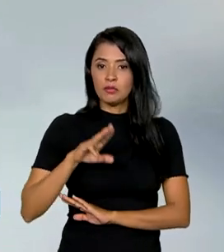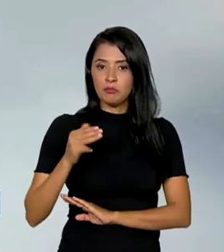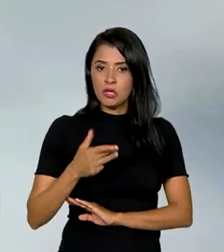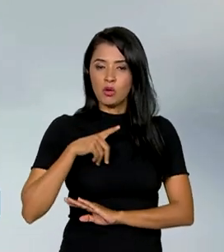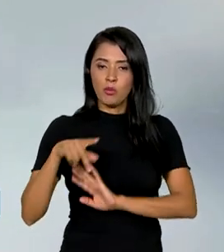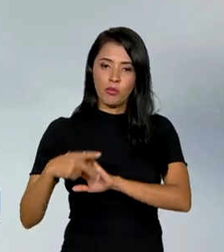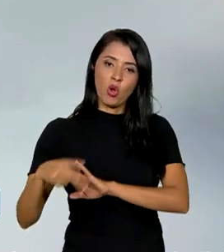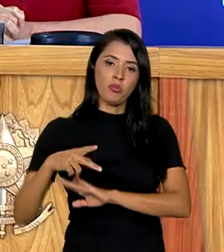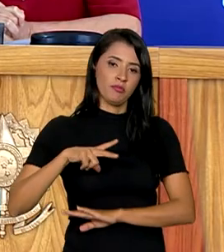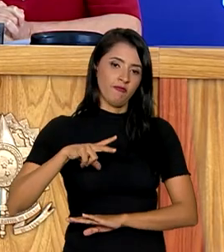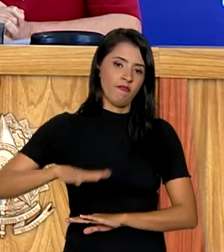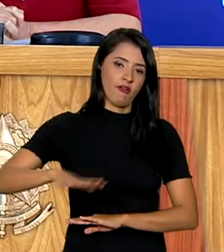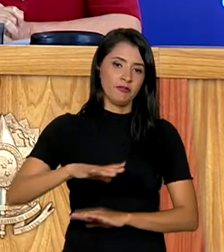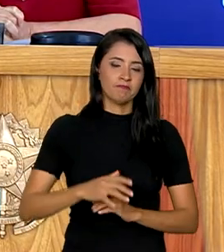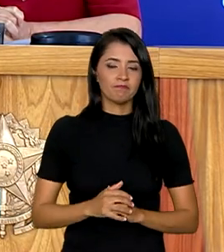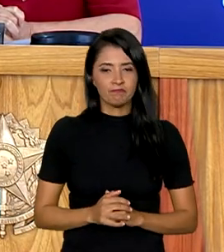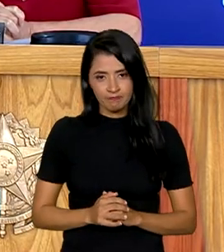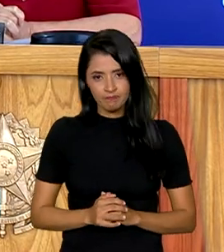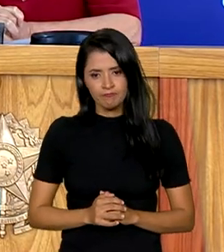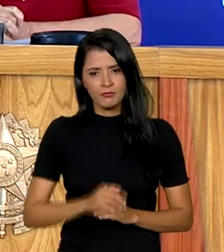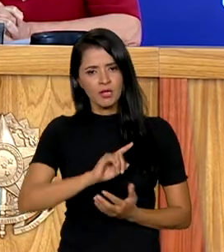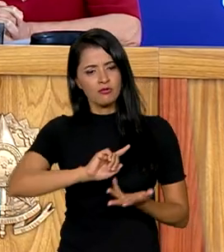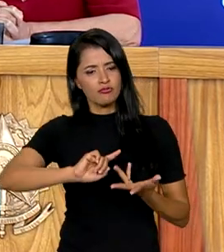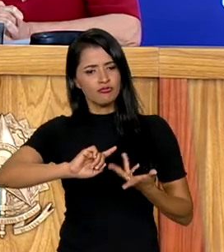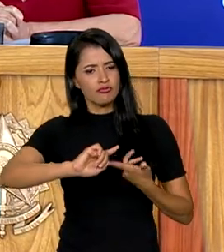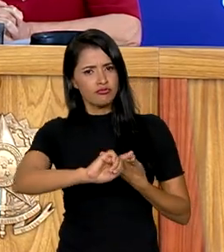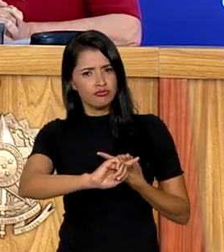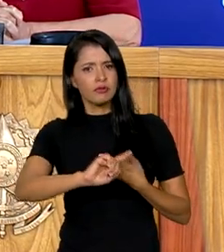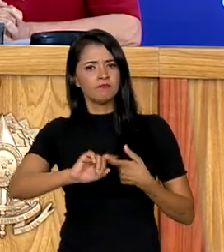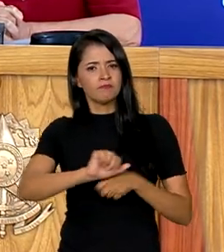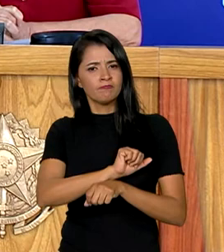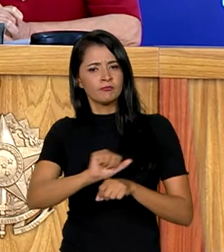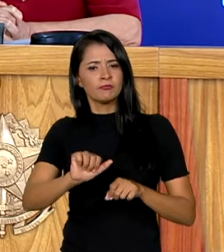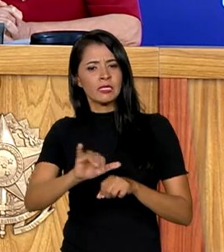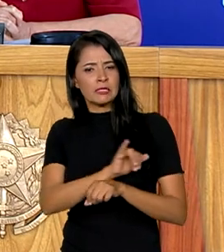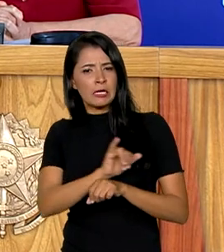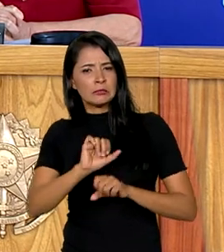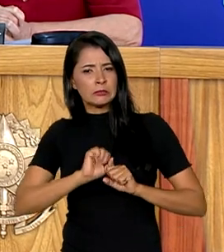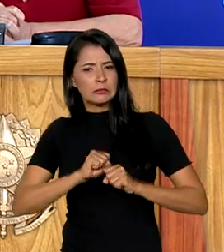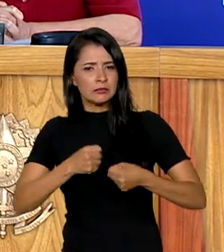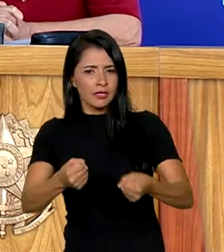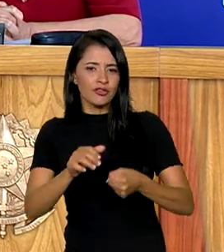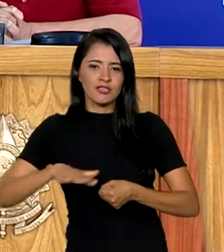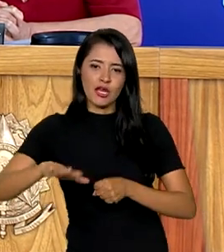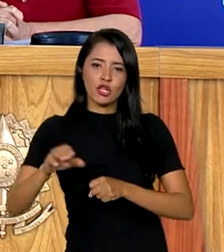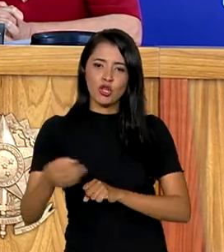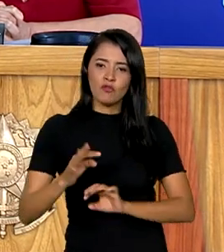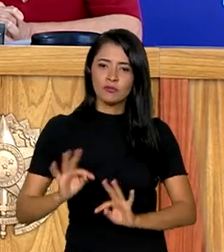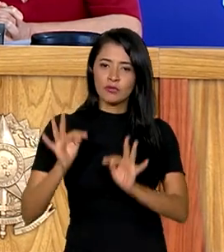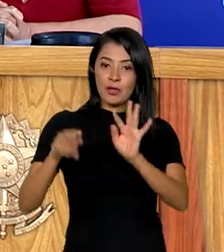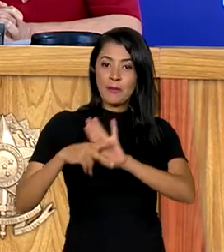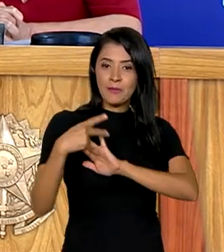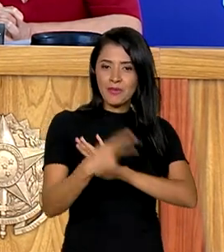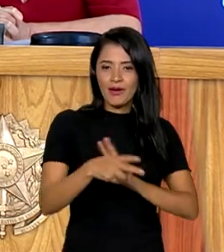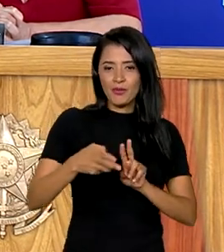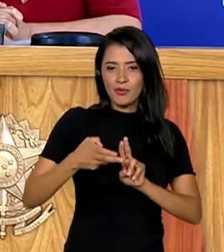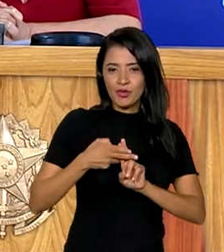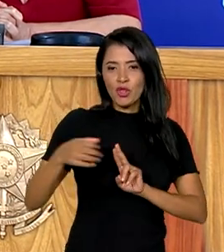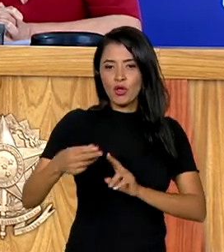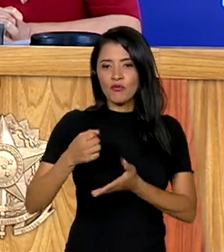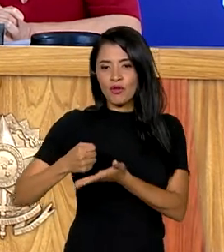da iniciativa privada. Muitas ações no âmbito de novas tecnologias para o SUS, novos